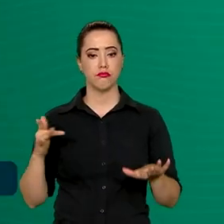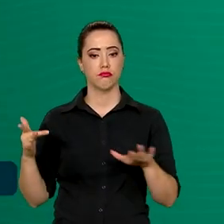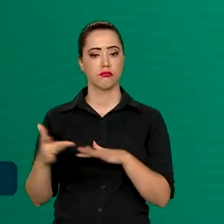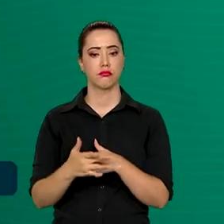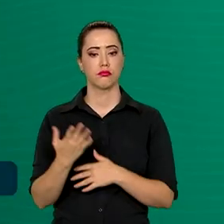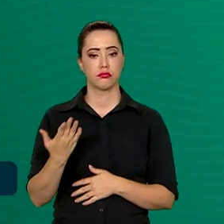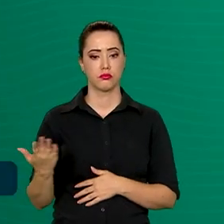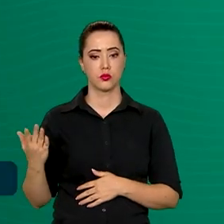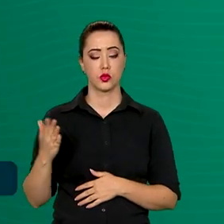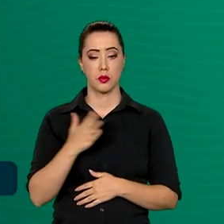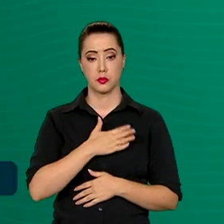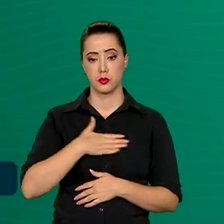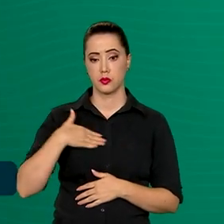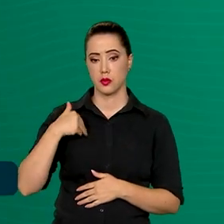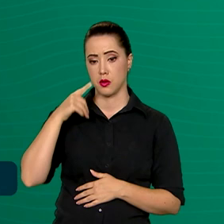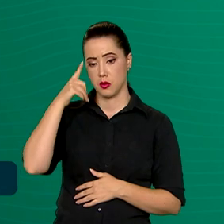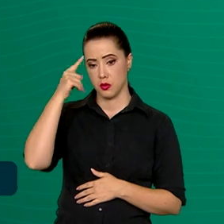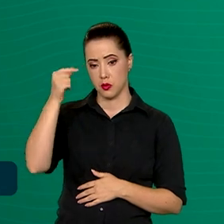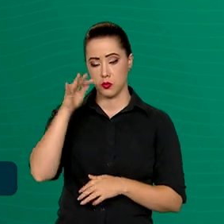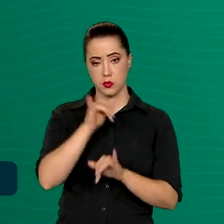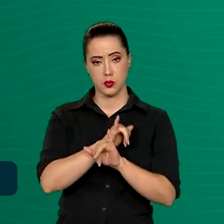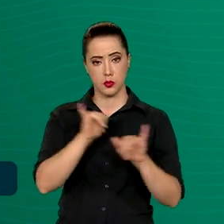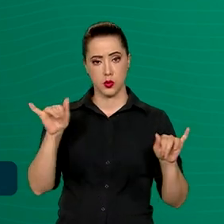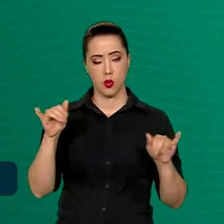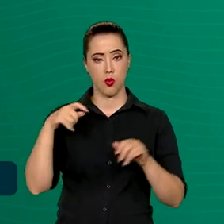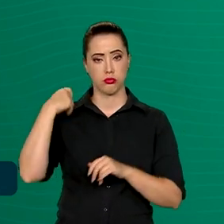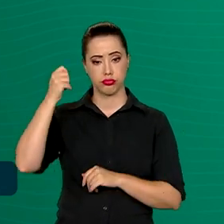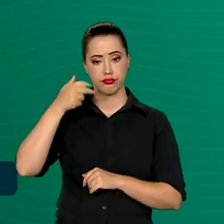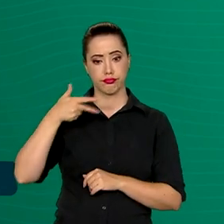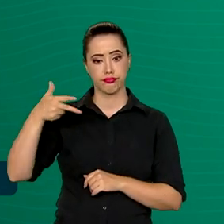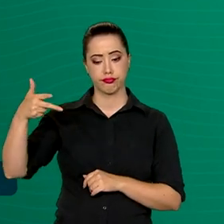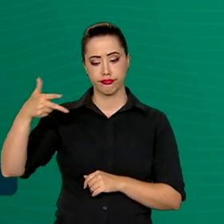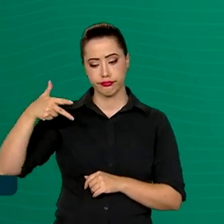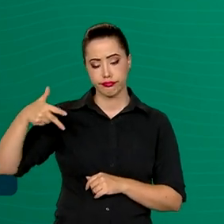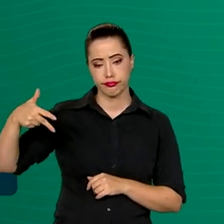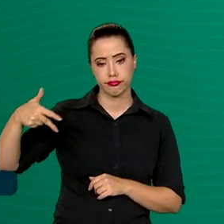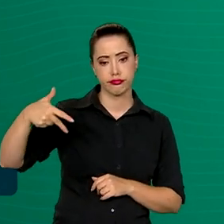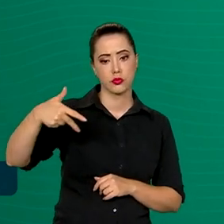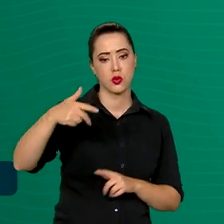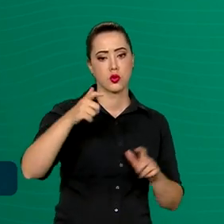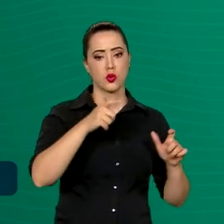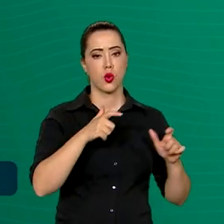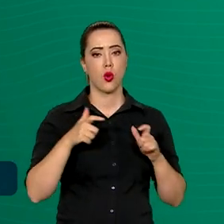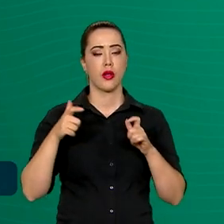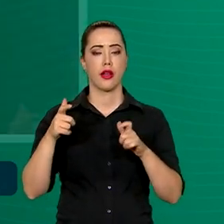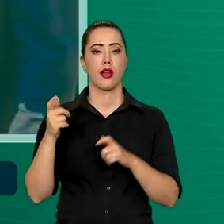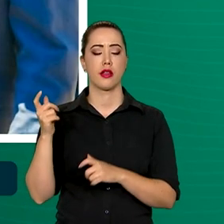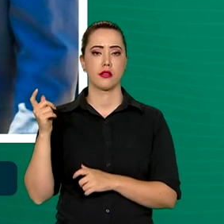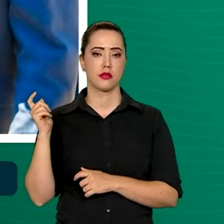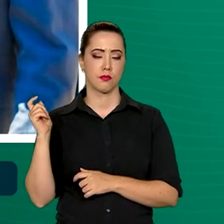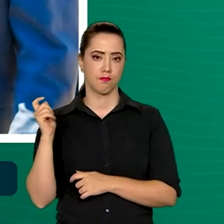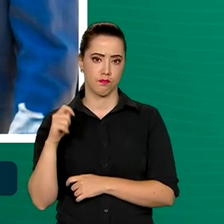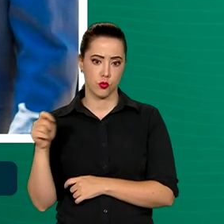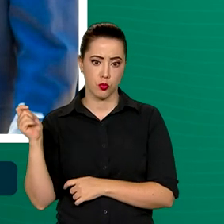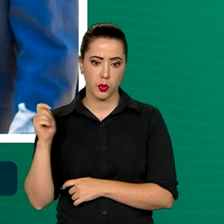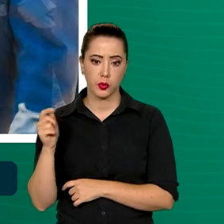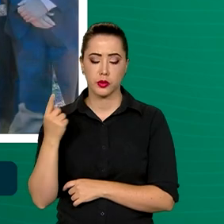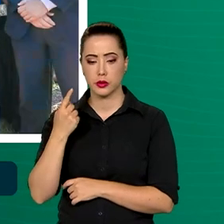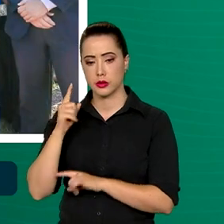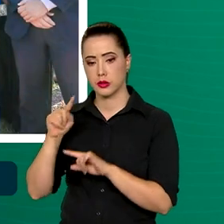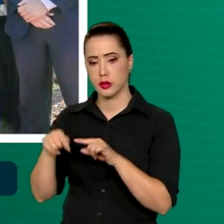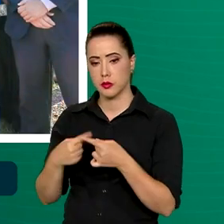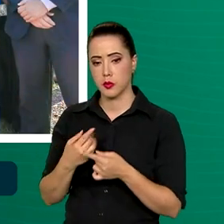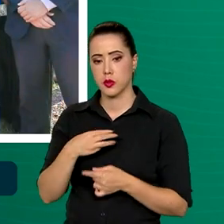sociais, a primeira-dama Janja publicou um vídeo em que sobrevoa regiões alagadas de Porto Alegre. Na sequência,